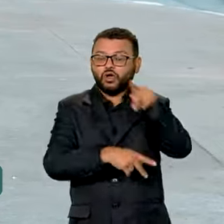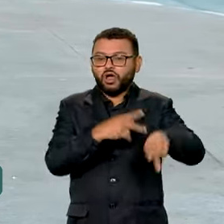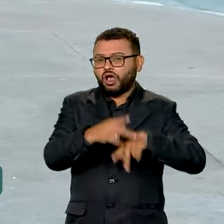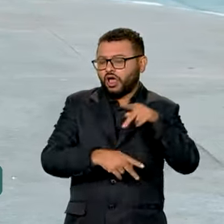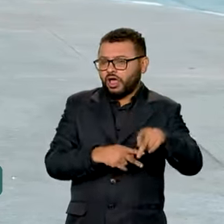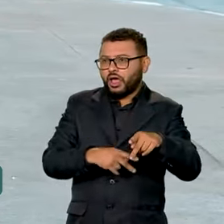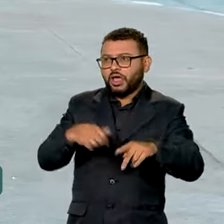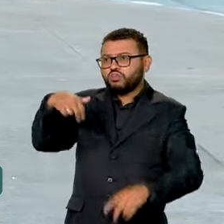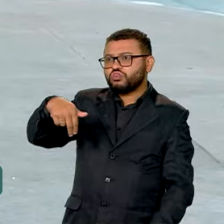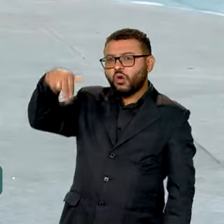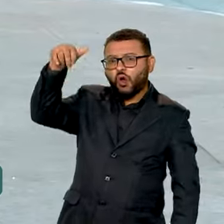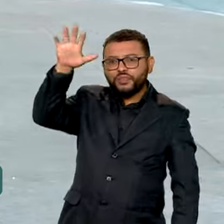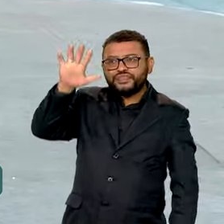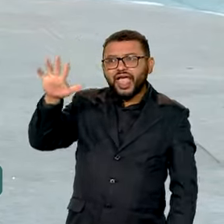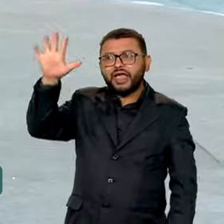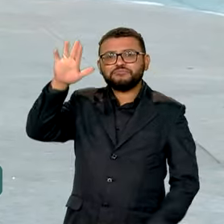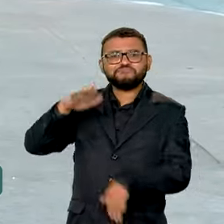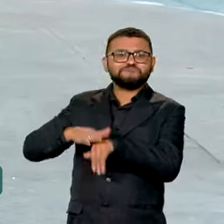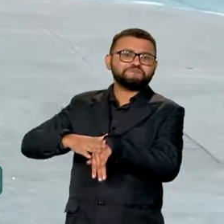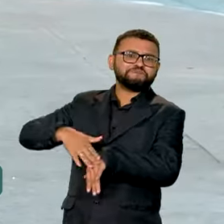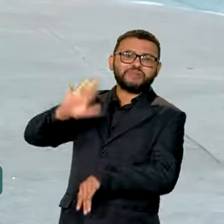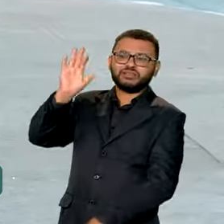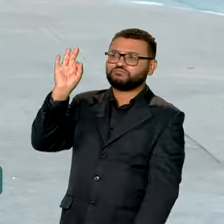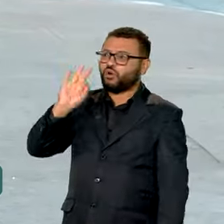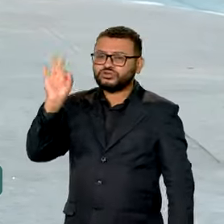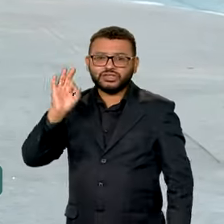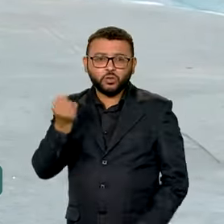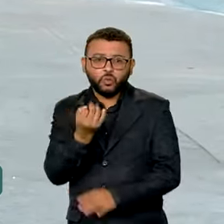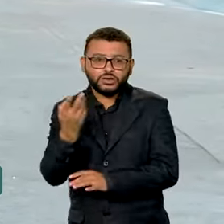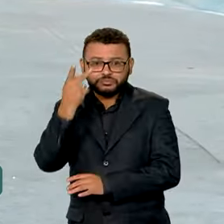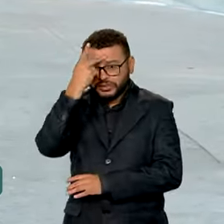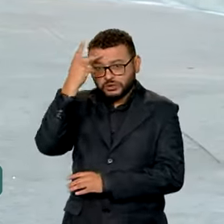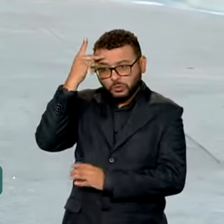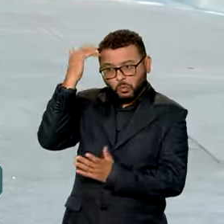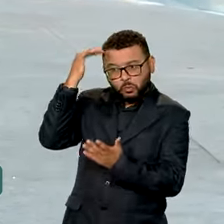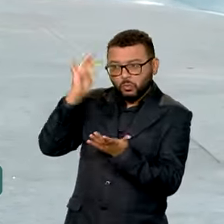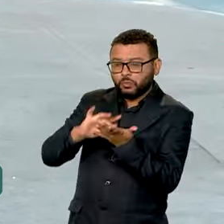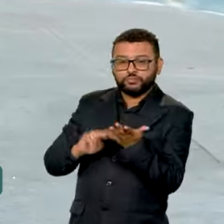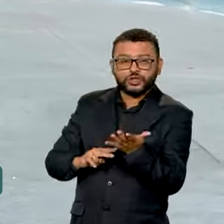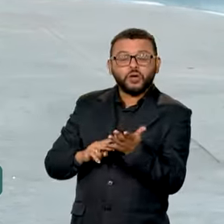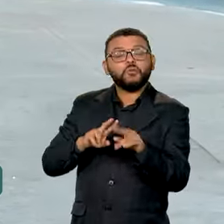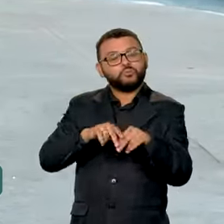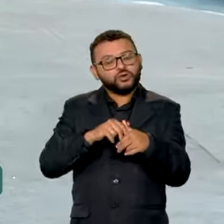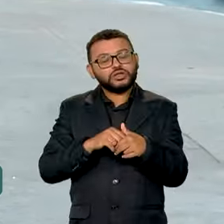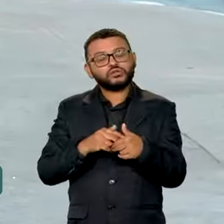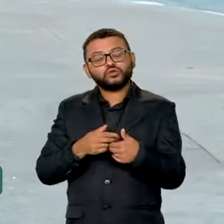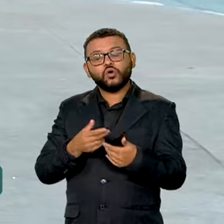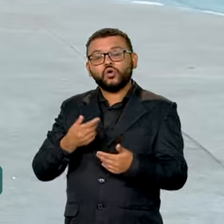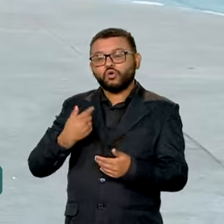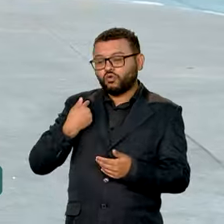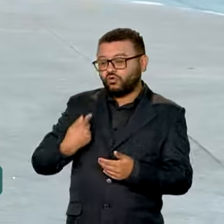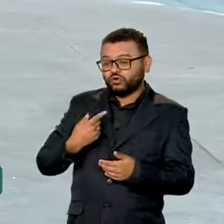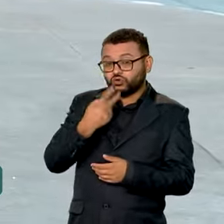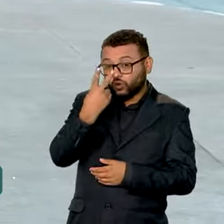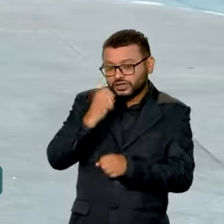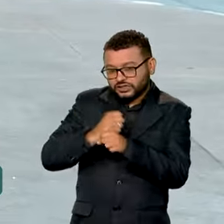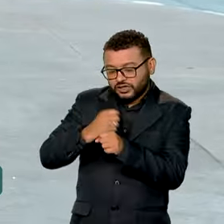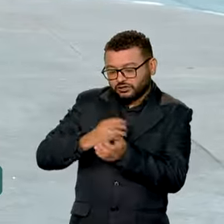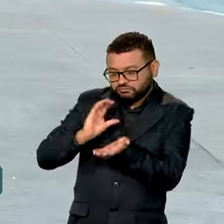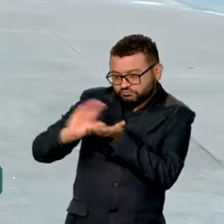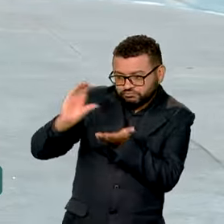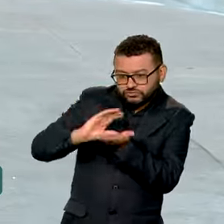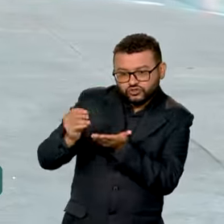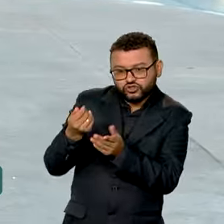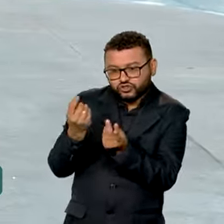E é no Nordeste que está a maior parte delas. Por isso, pelos próximos dois anos, o Programa Nacional de Educação na